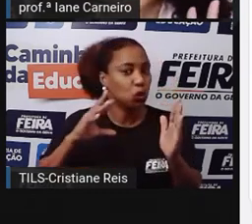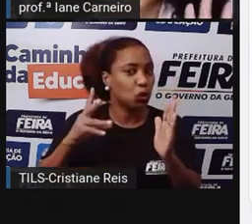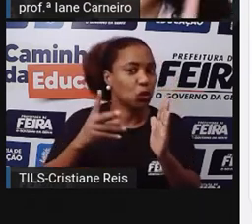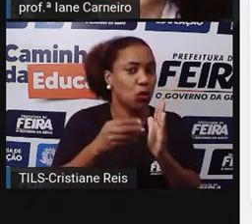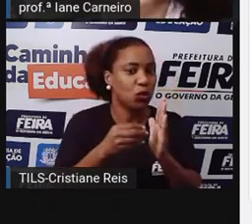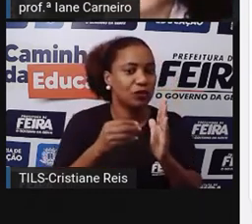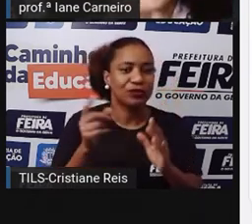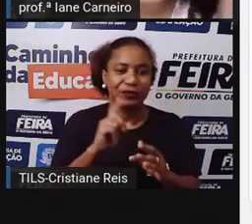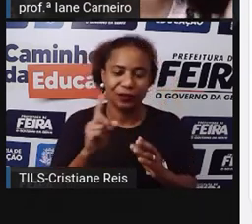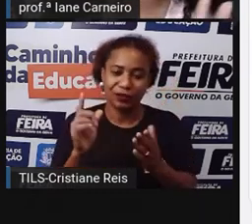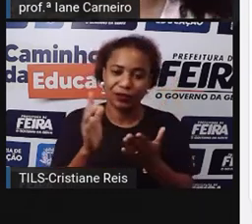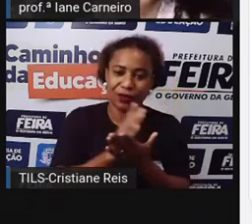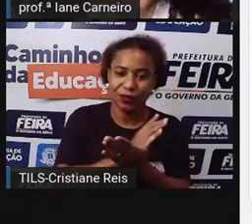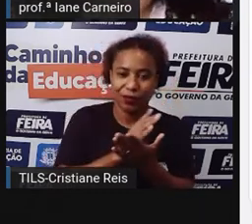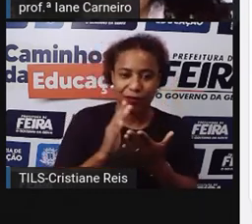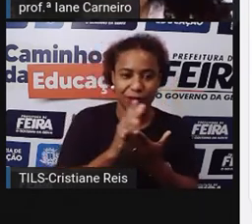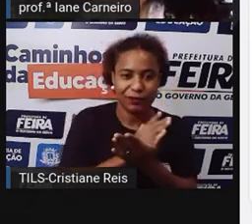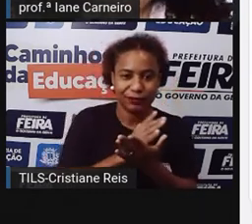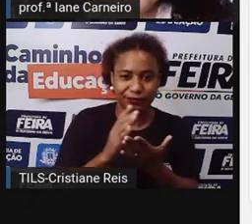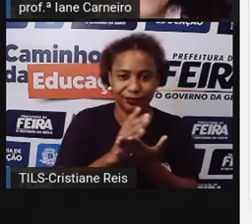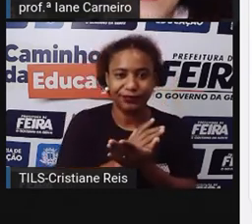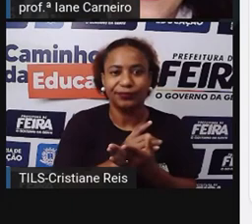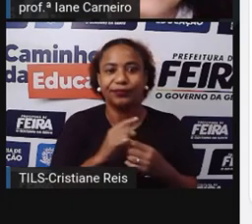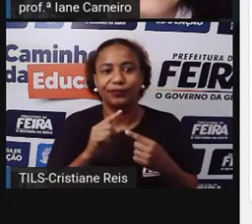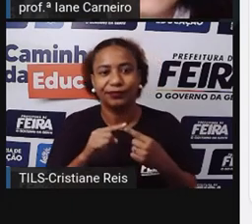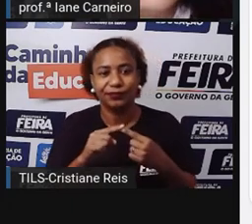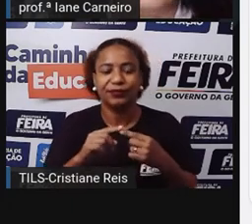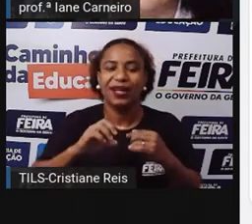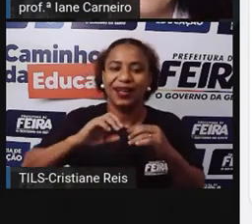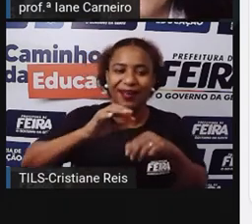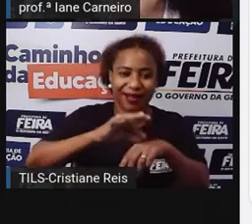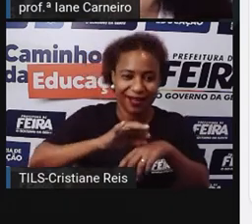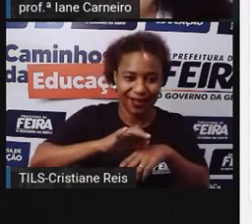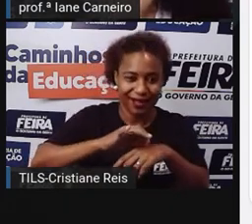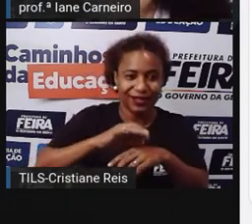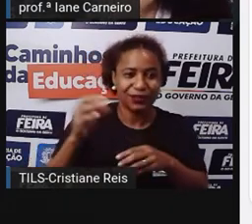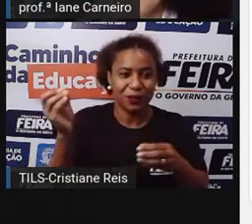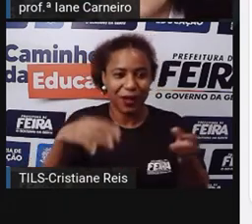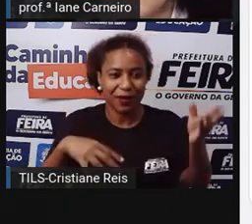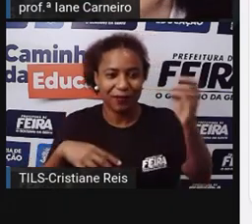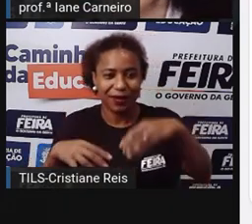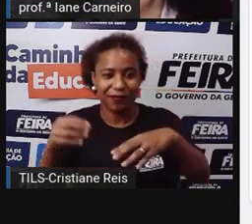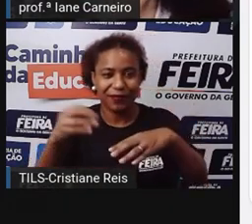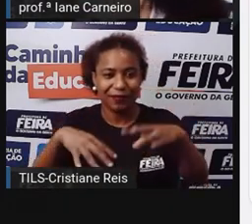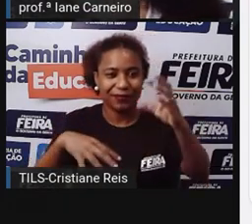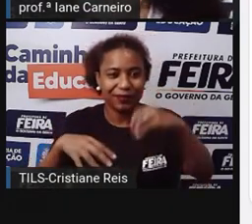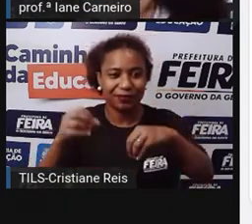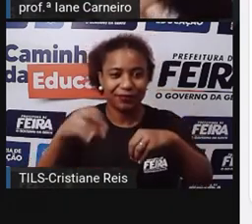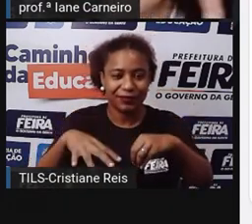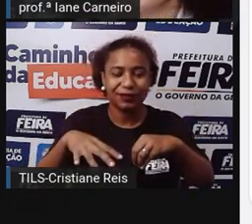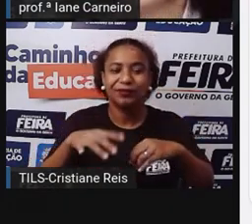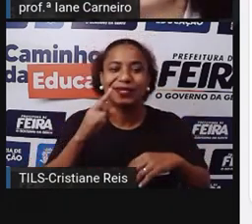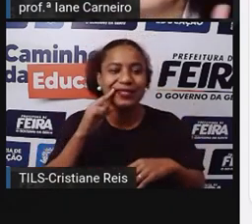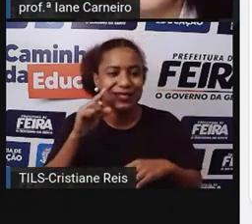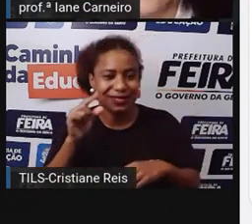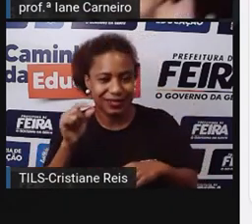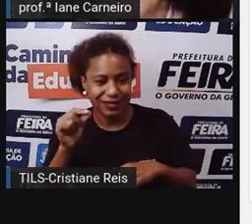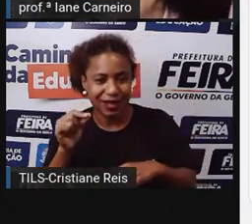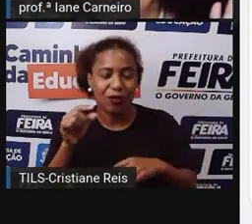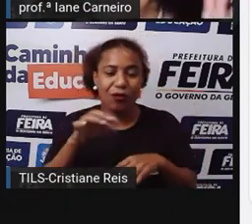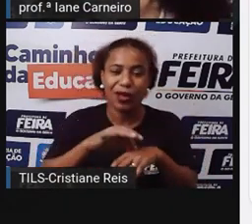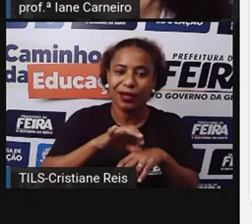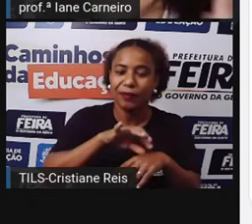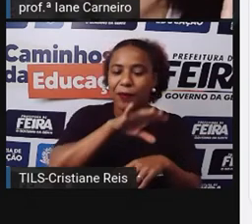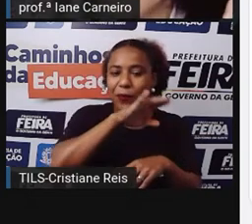ingredientes Porque tem gente Que bota algum tipo De carne Tem gente que não coloca Carne salgada Carne de porco Só